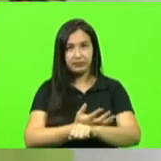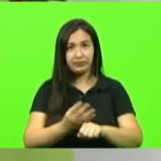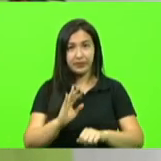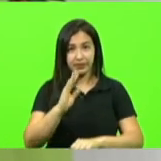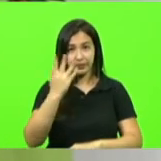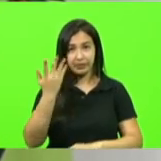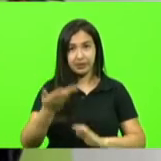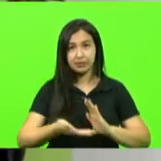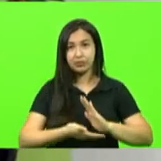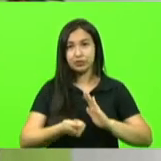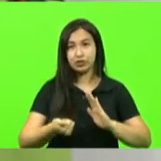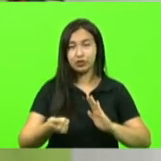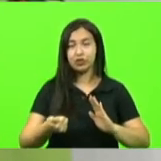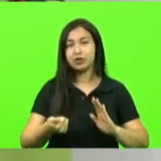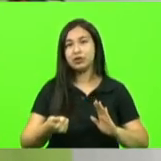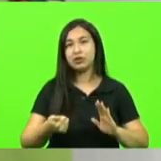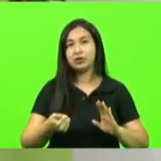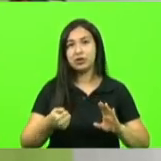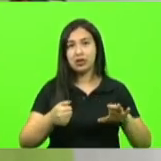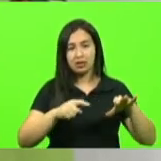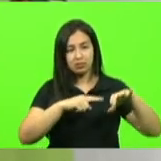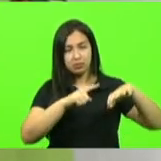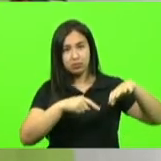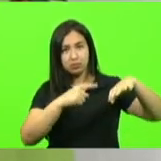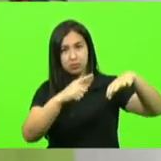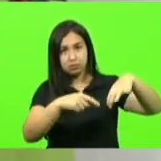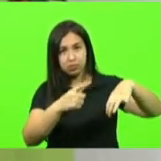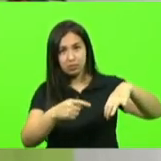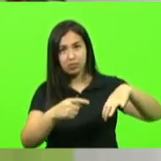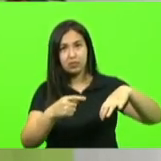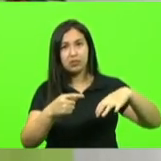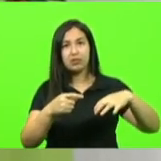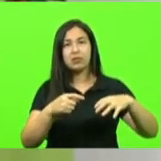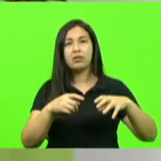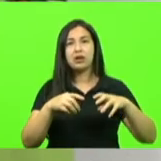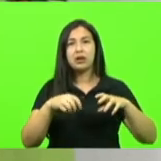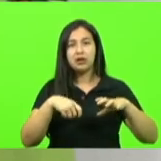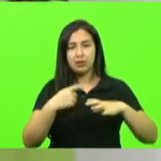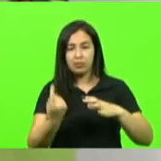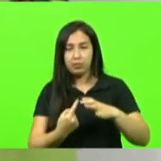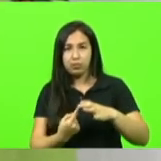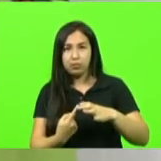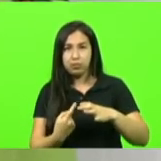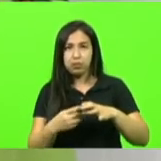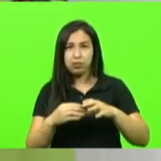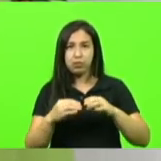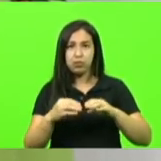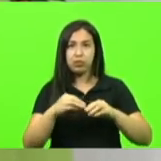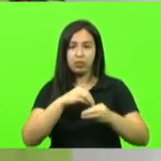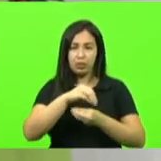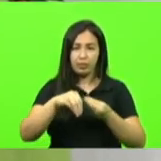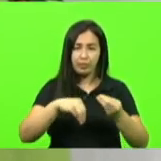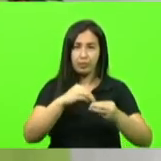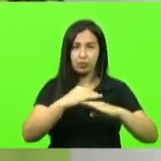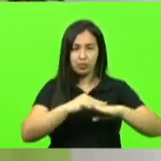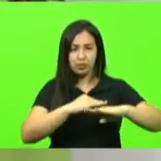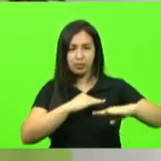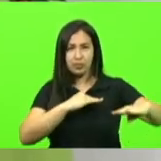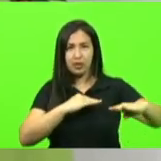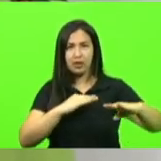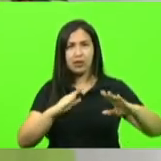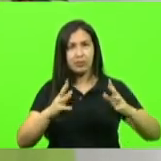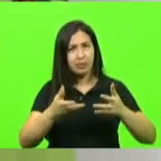que duram 500 anos no meio ambiente e tritura o pneu coloca na massa asfáltica melhora um monte de coisa